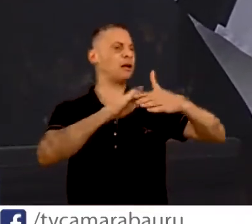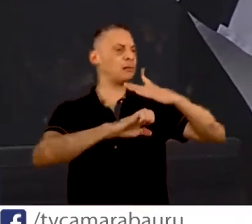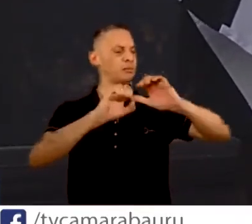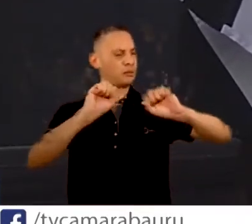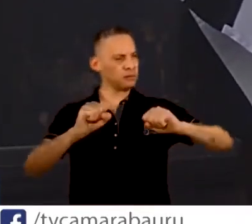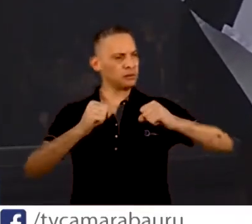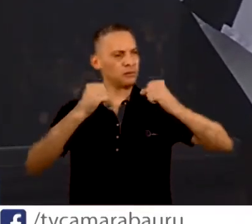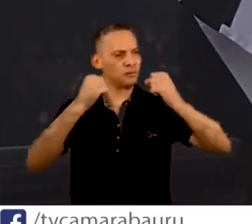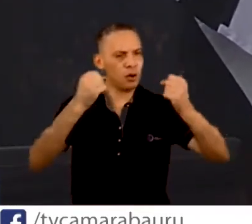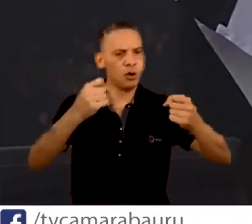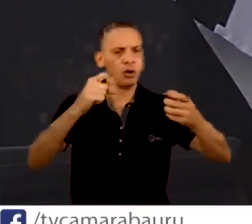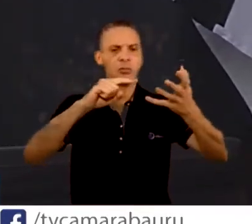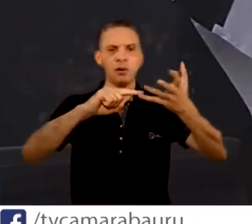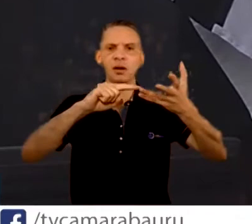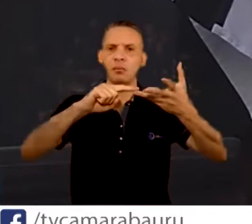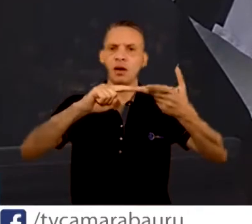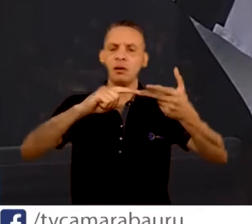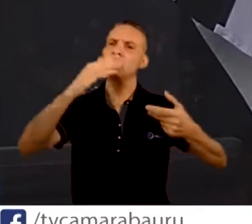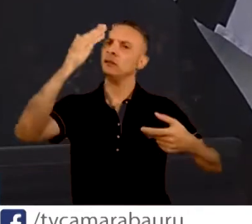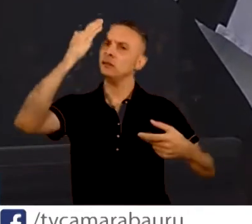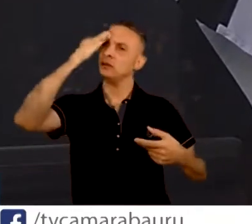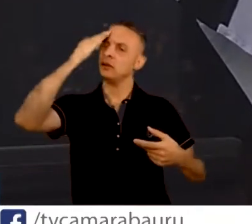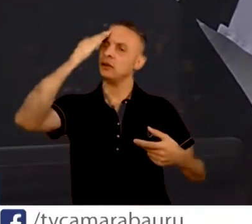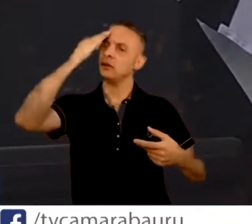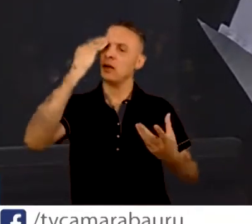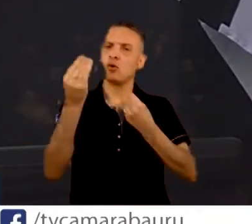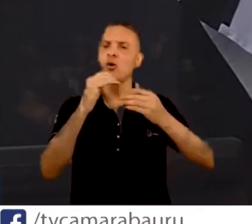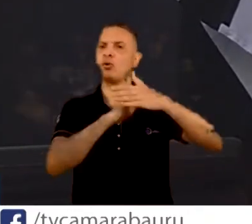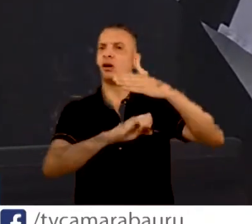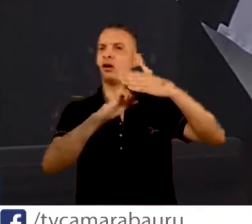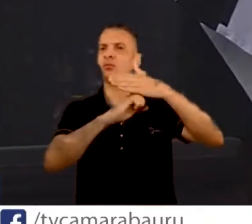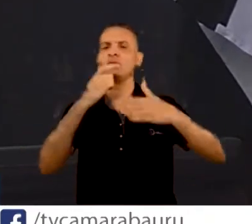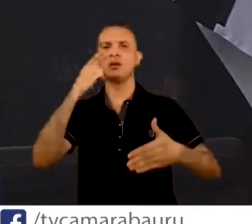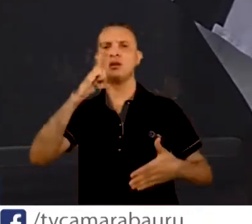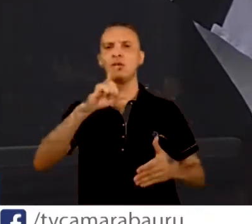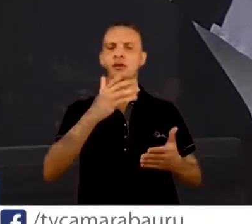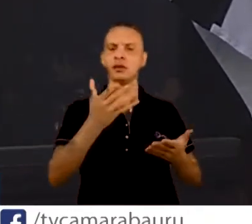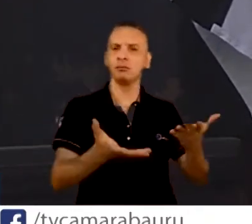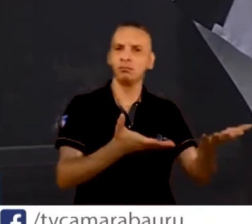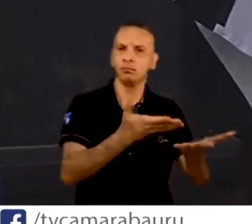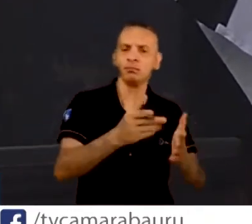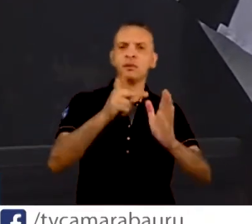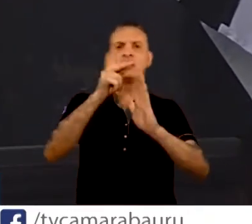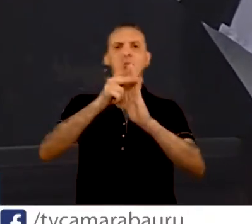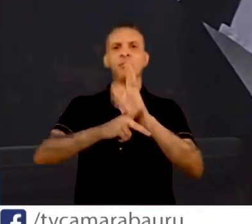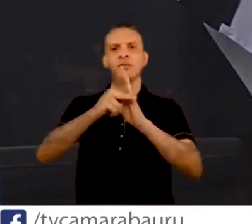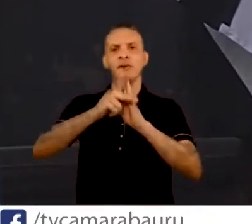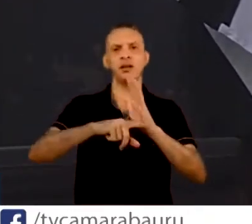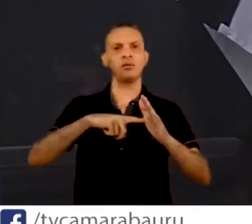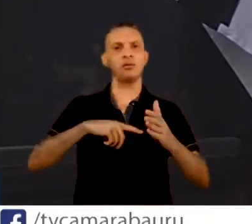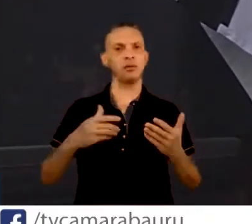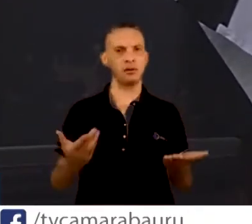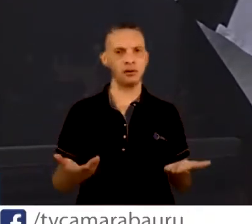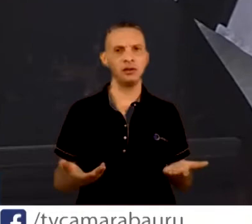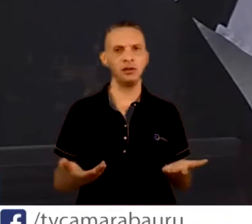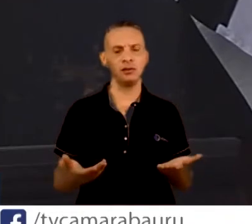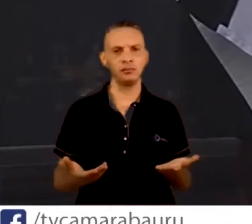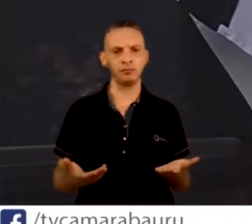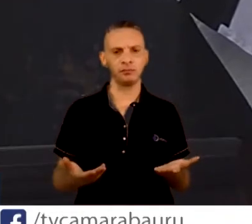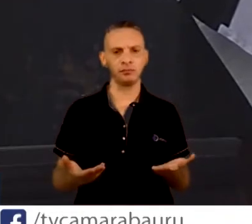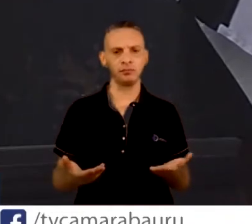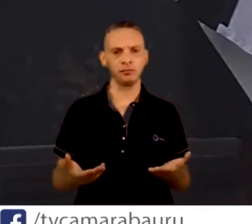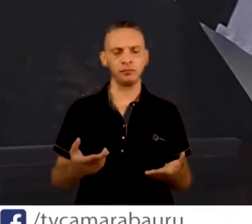que ele não entende como a empresa consegue insistir nesse projeto. Então, vou fazer duas